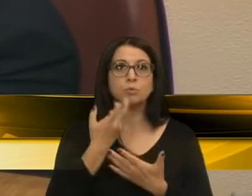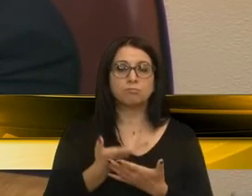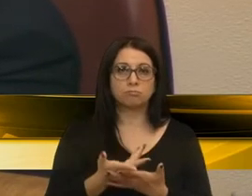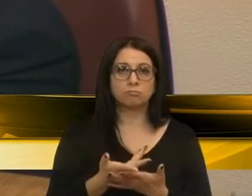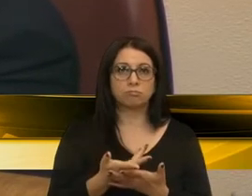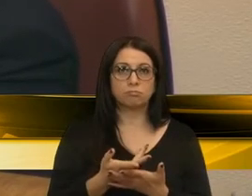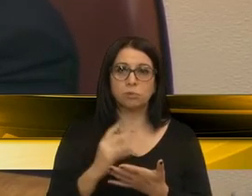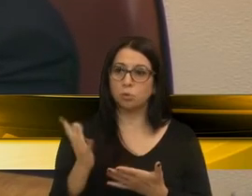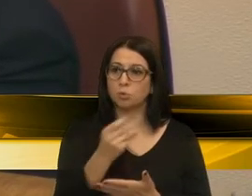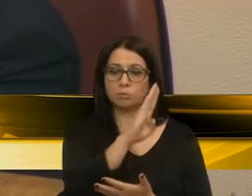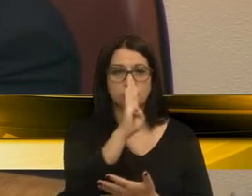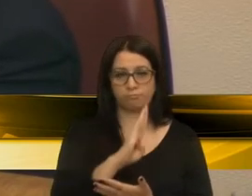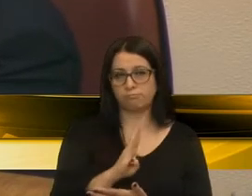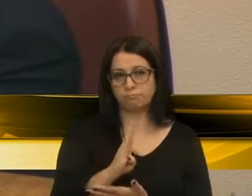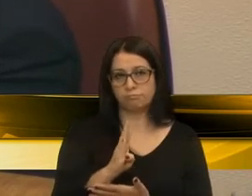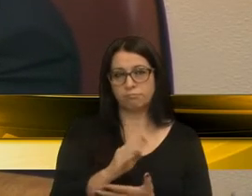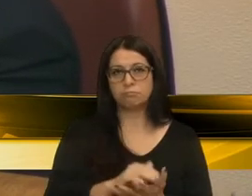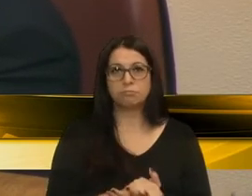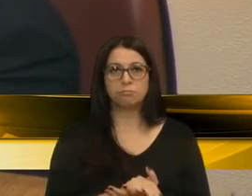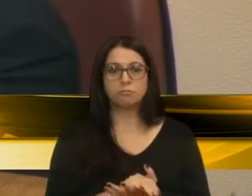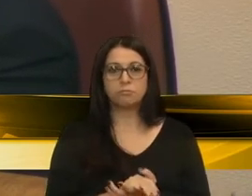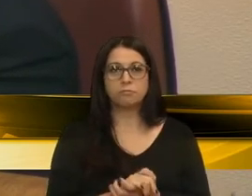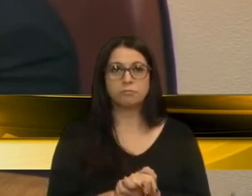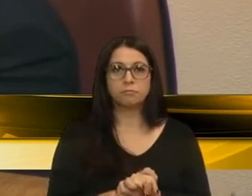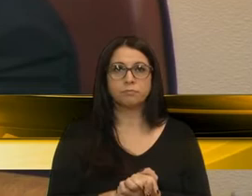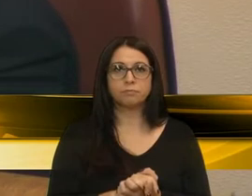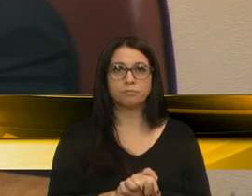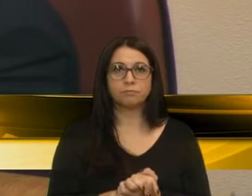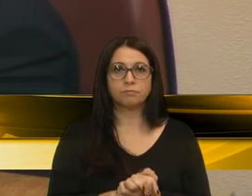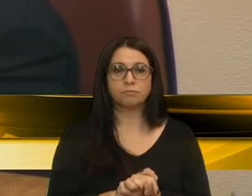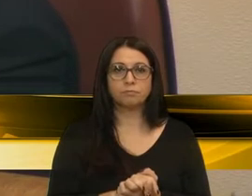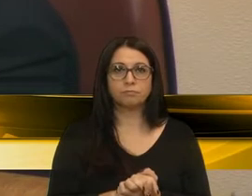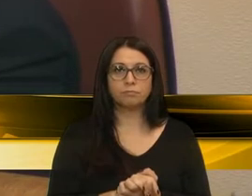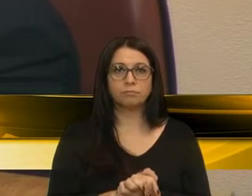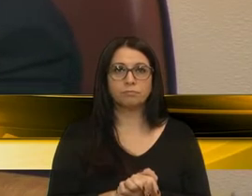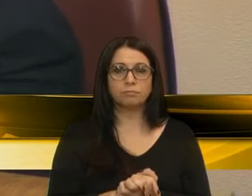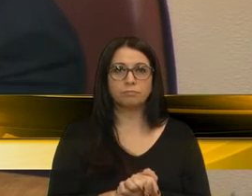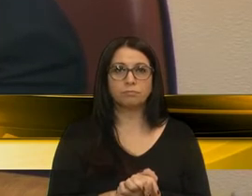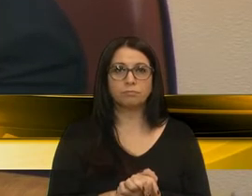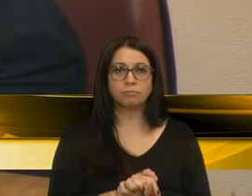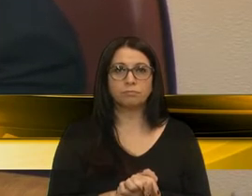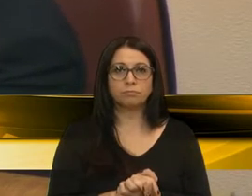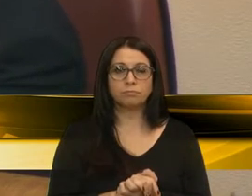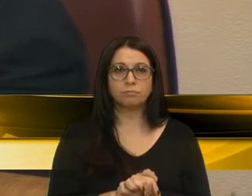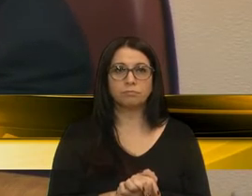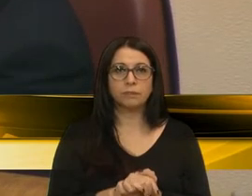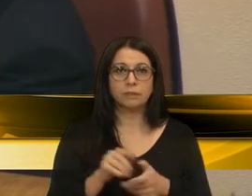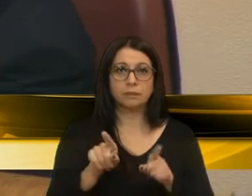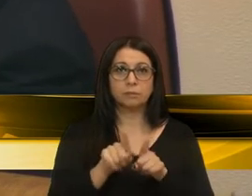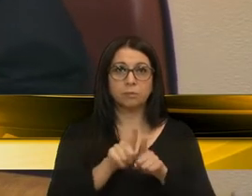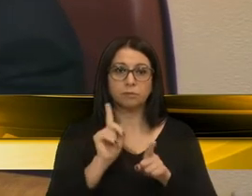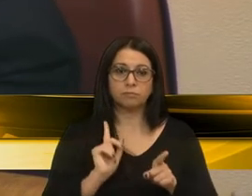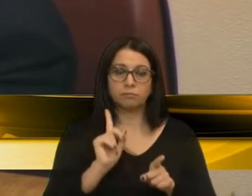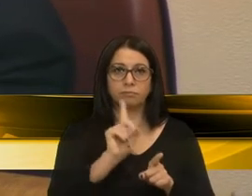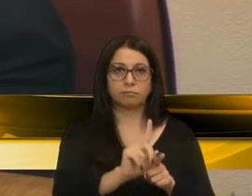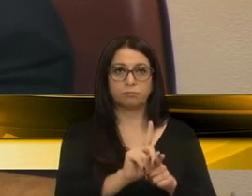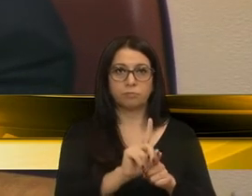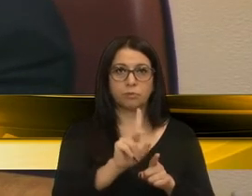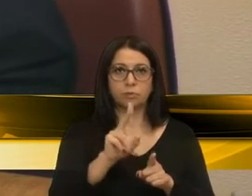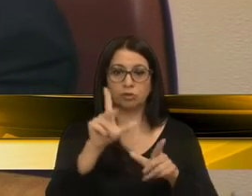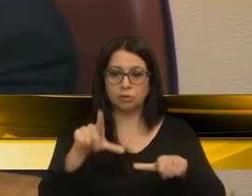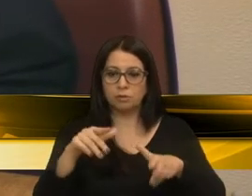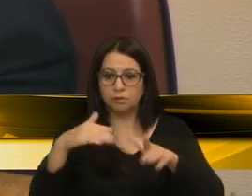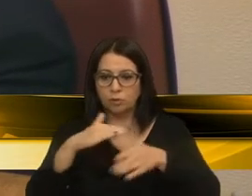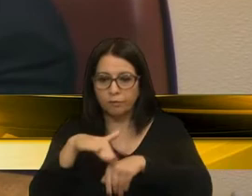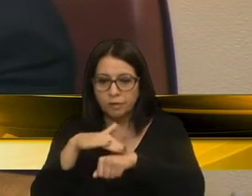em todo o Brasil. Em todo o Brasil. Então, em função até da vossa vinda, o já esteve lá no nosso gabinete,